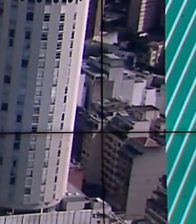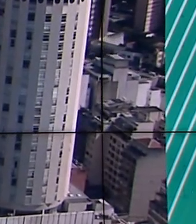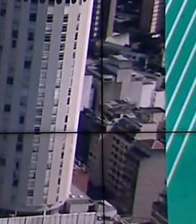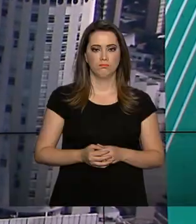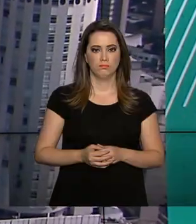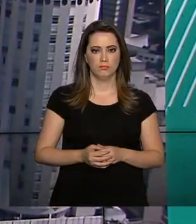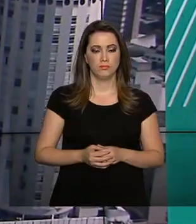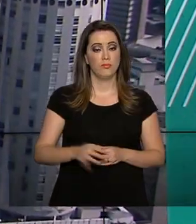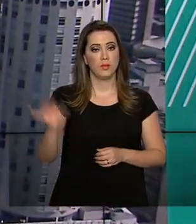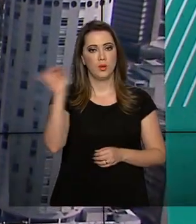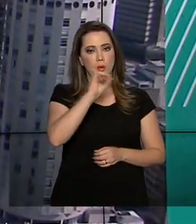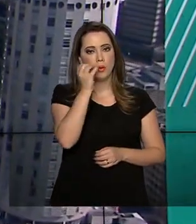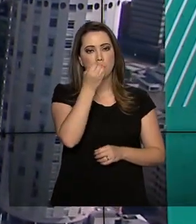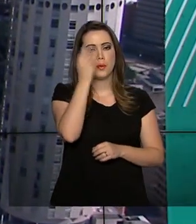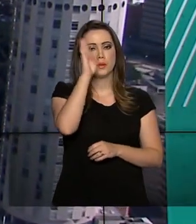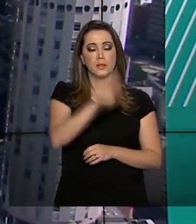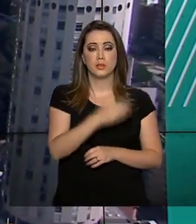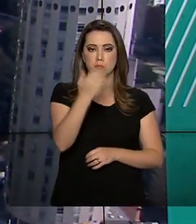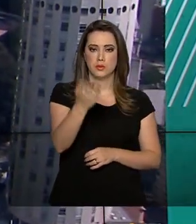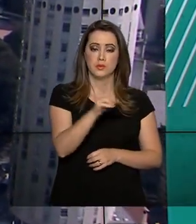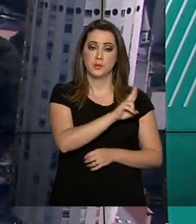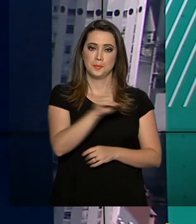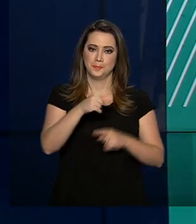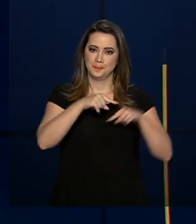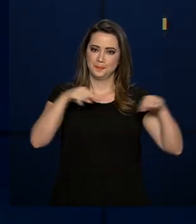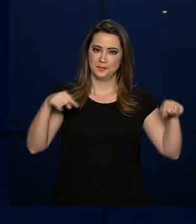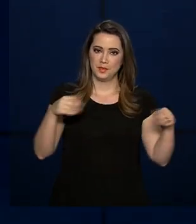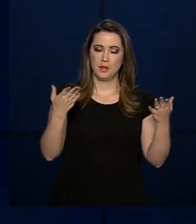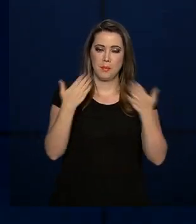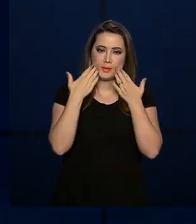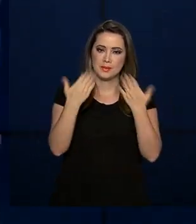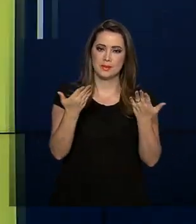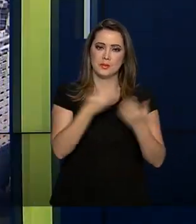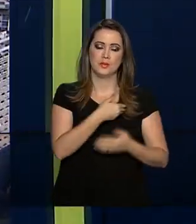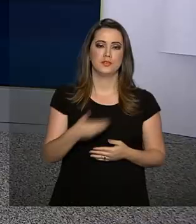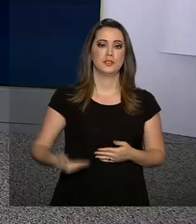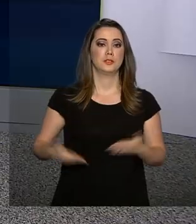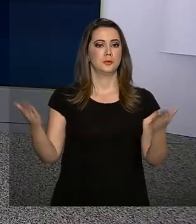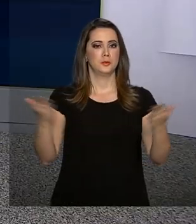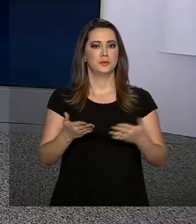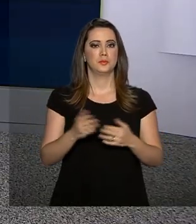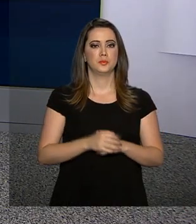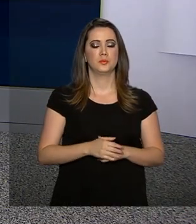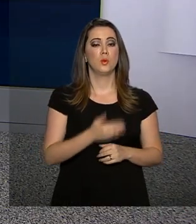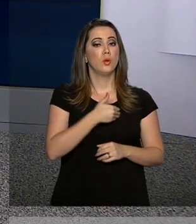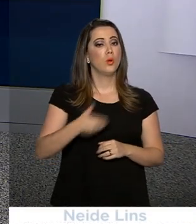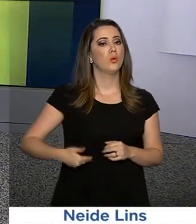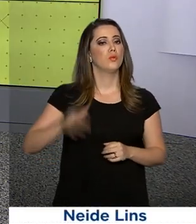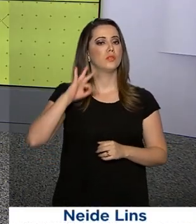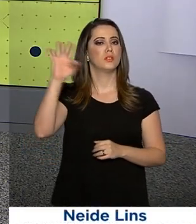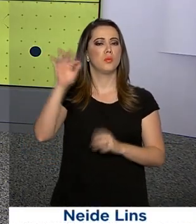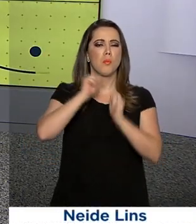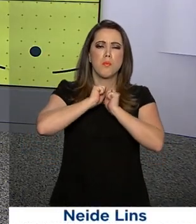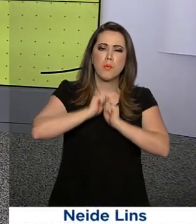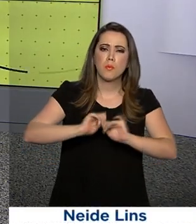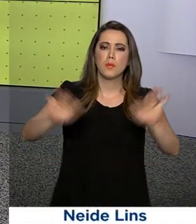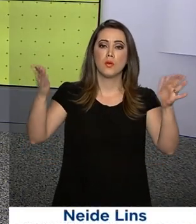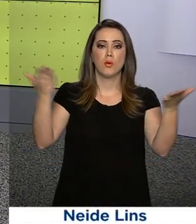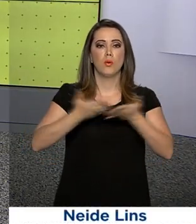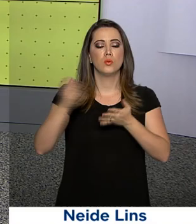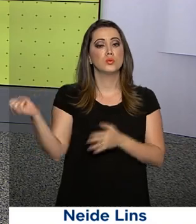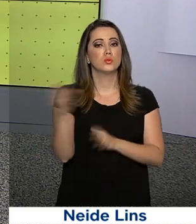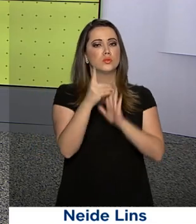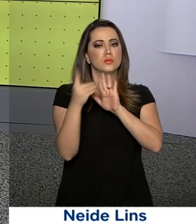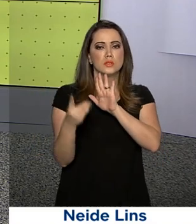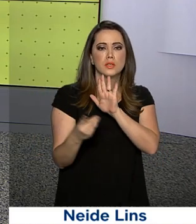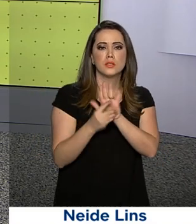Olá, boa tarde pra você. Eu sou o Roberto Camargo e está no ar o Governo Agora. O Governo Federal publicou hoje um